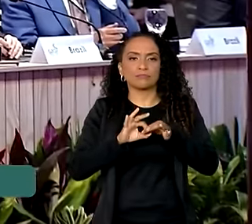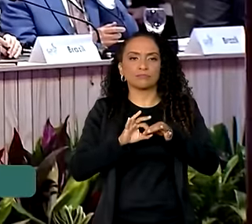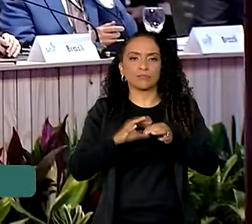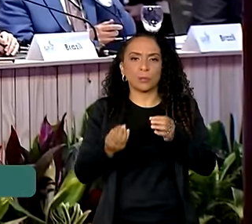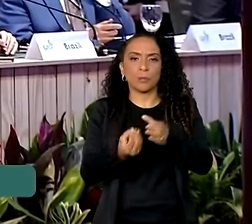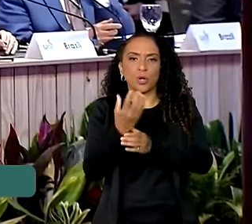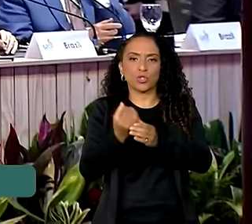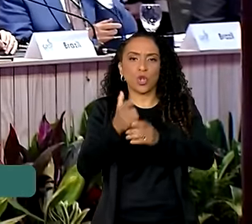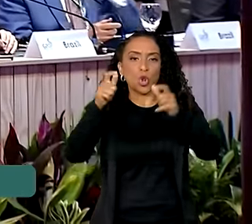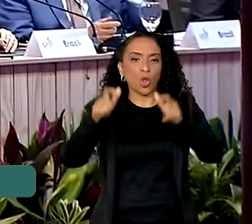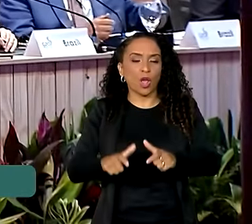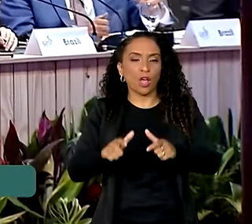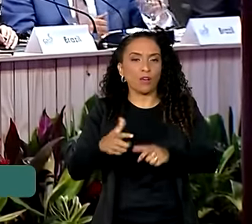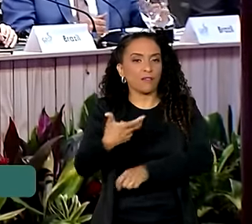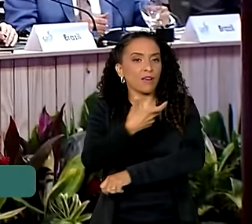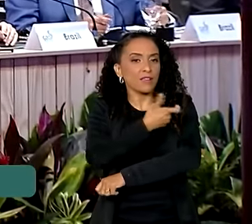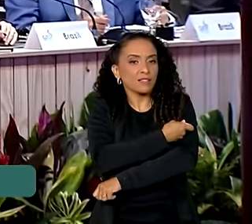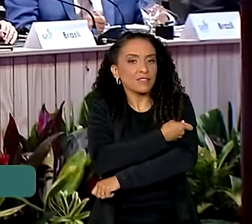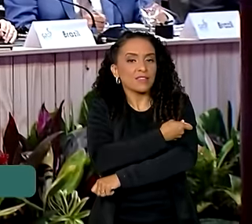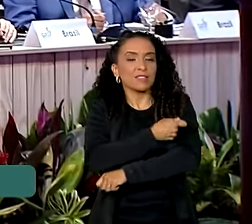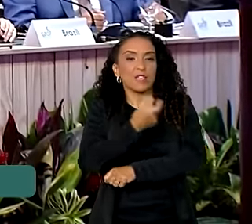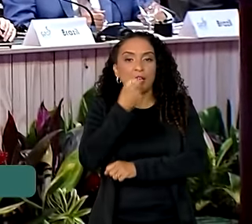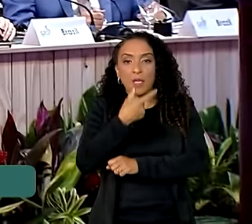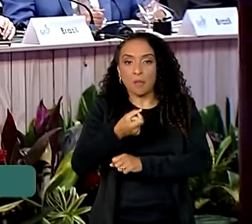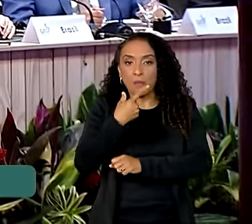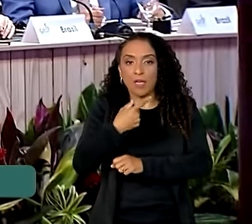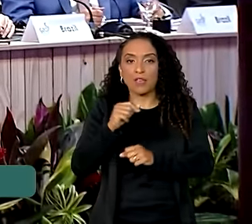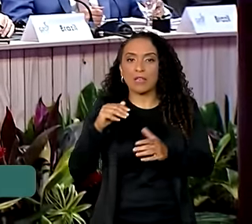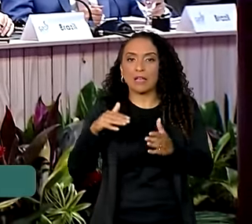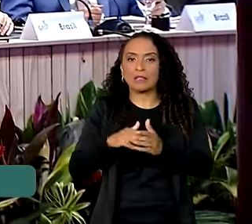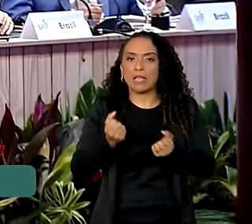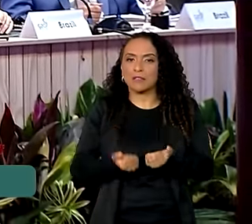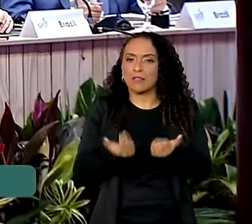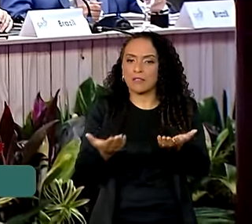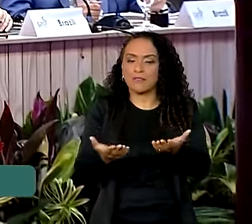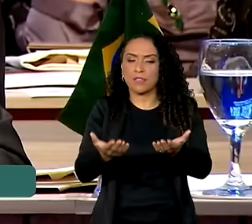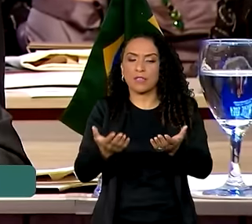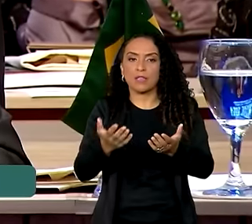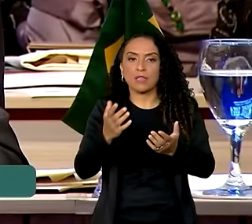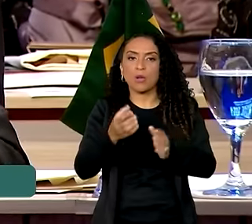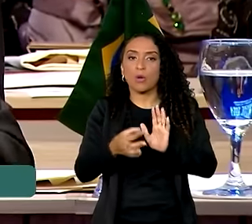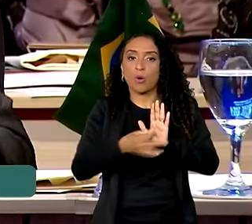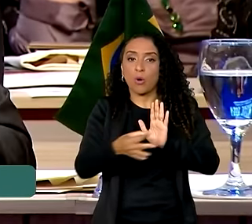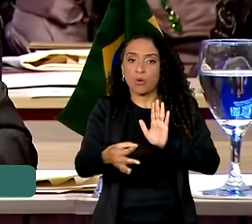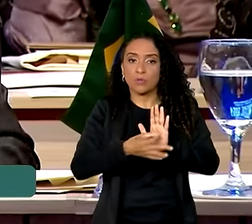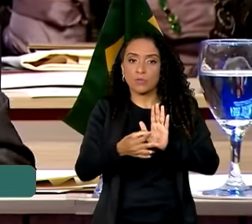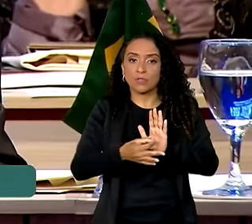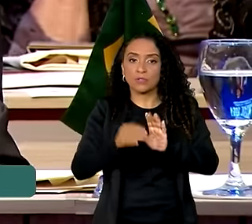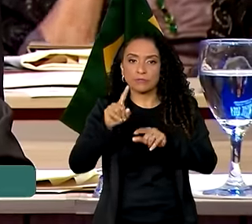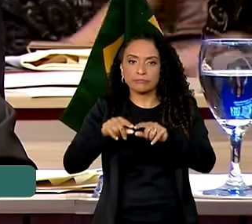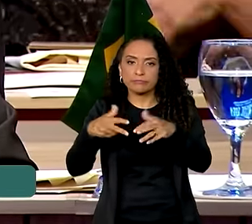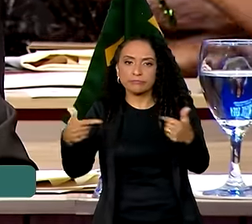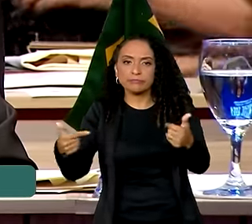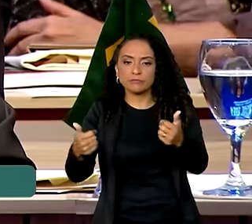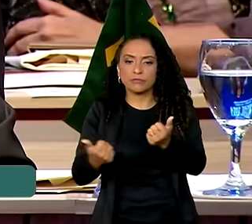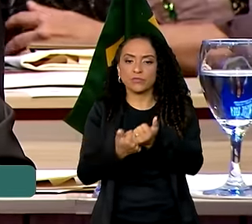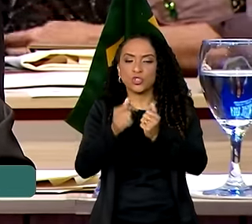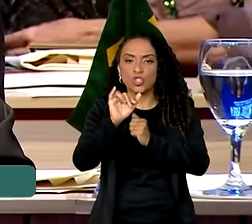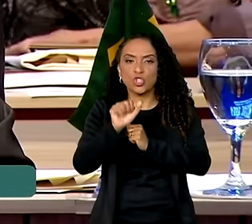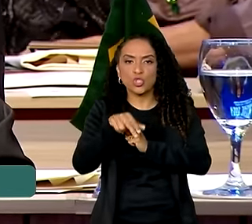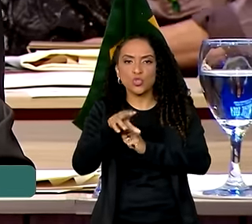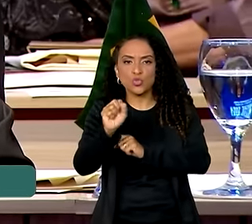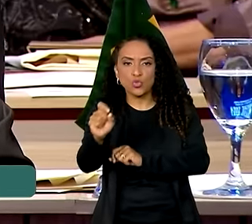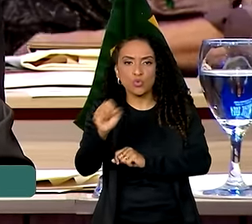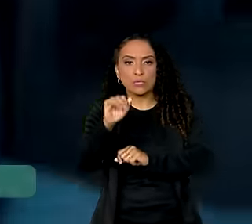para a produção local de vacinas e medicamentos, até para servir como alternativa de suprimento desses insumos